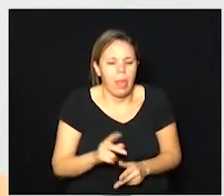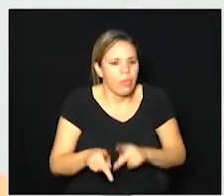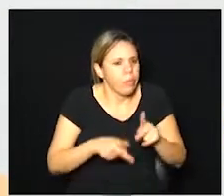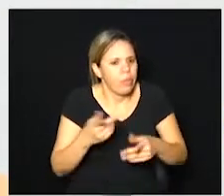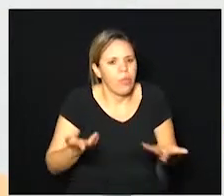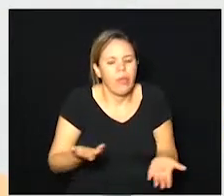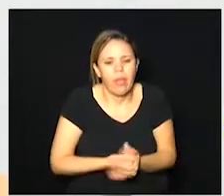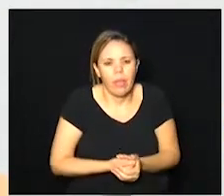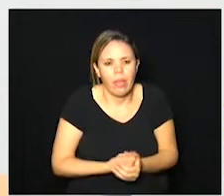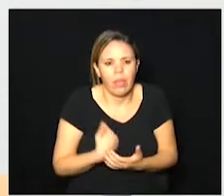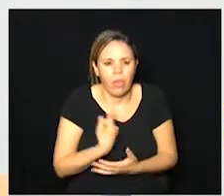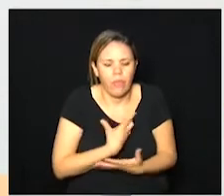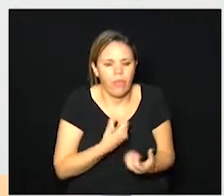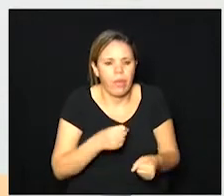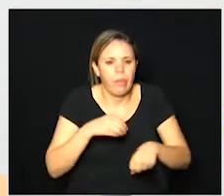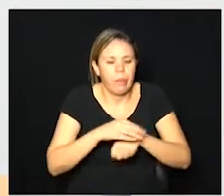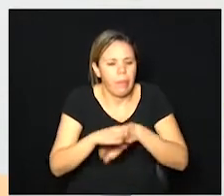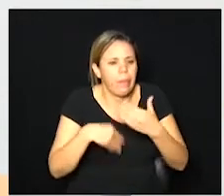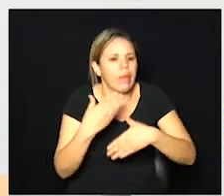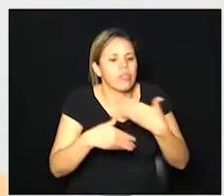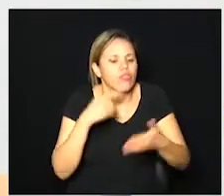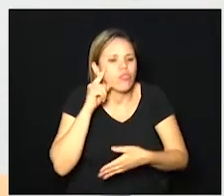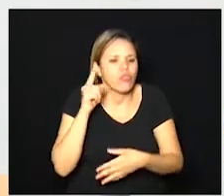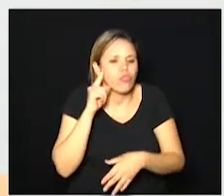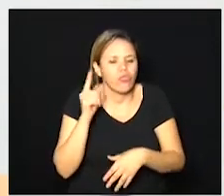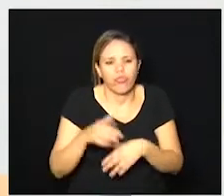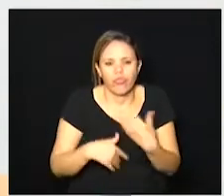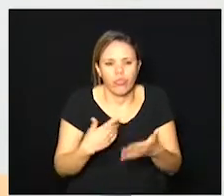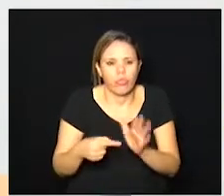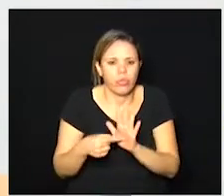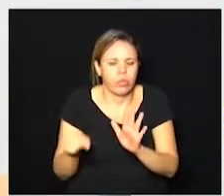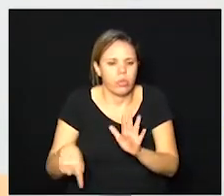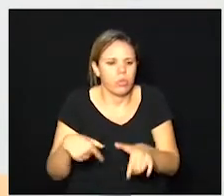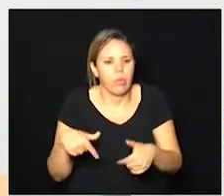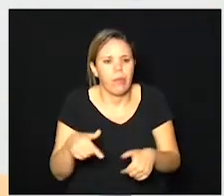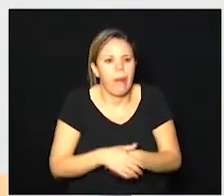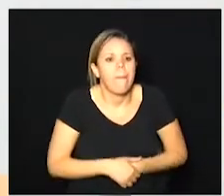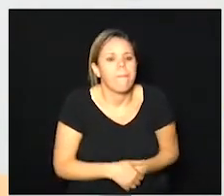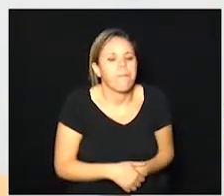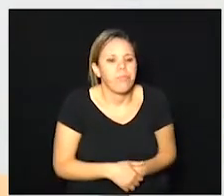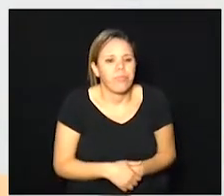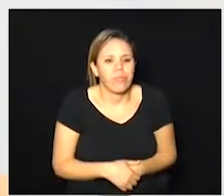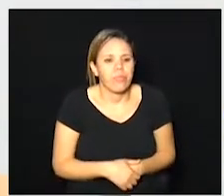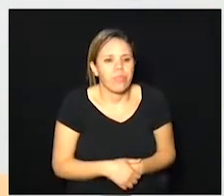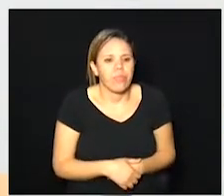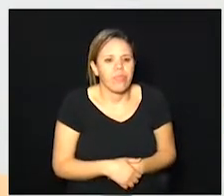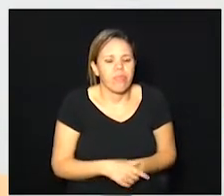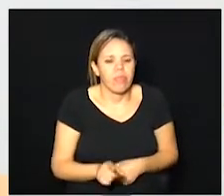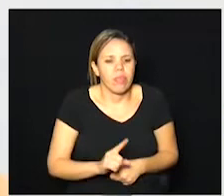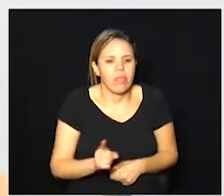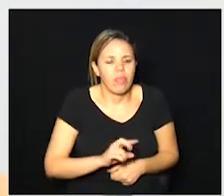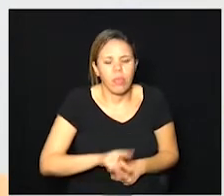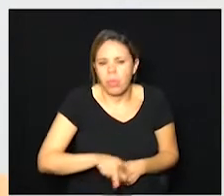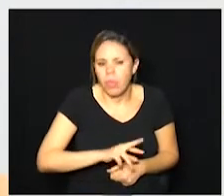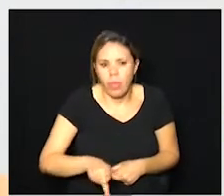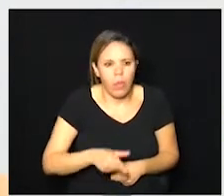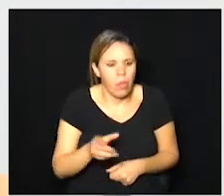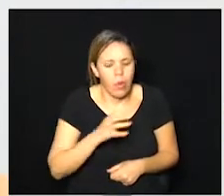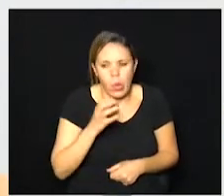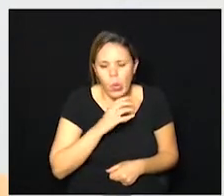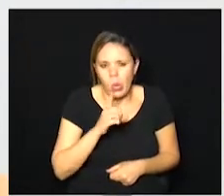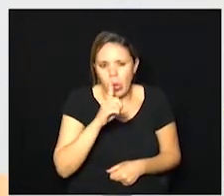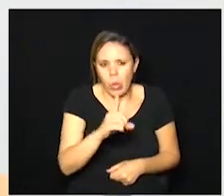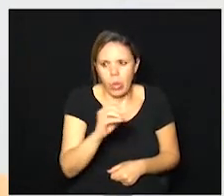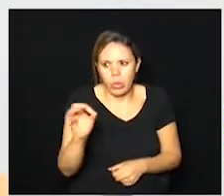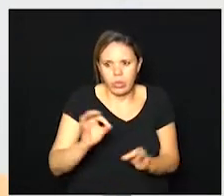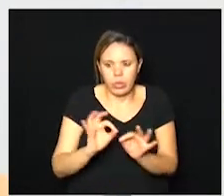nós vamos passo a passo dia a dia mostrando aqui o trabalho e não será não é uma corrida de 100 metros